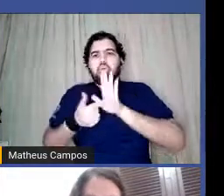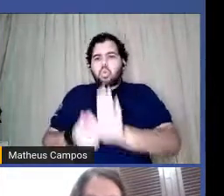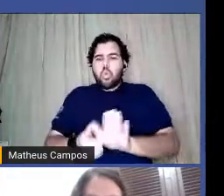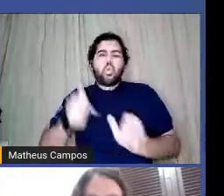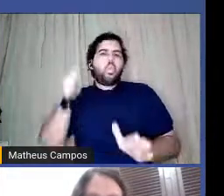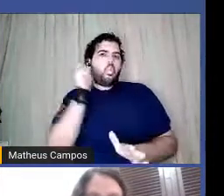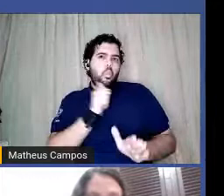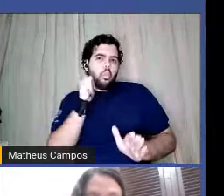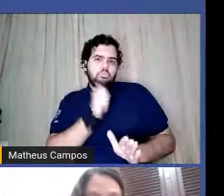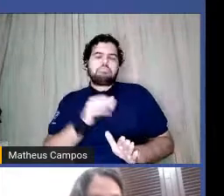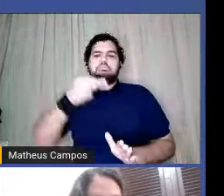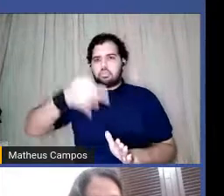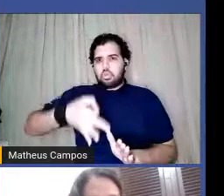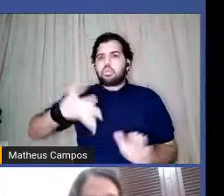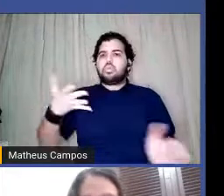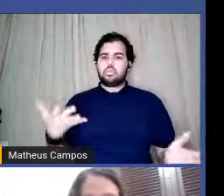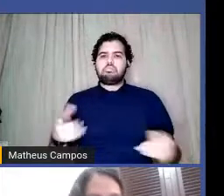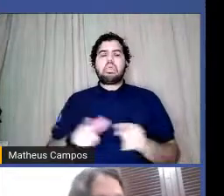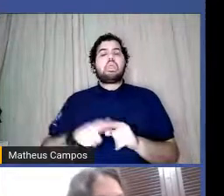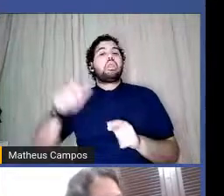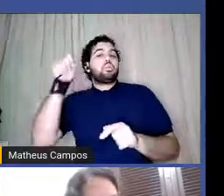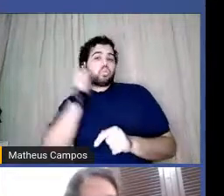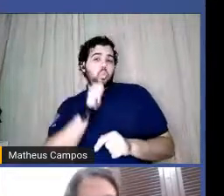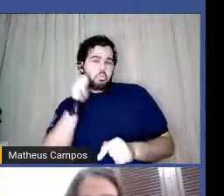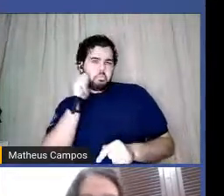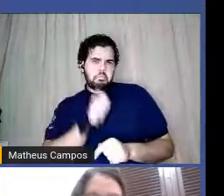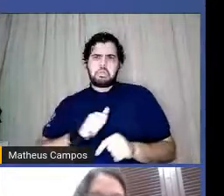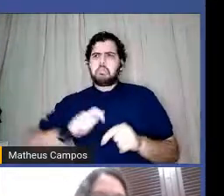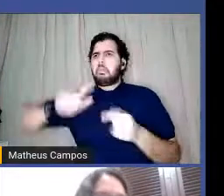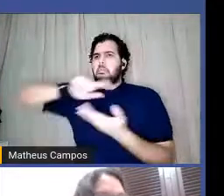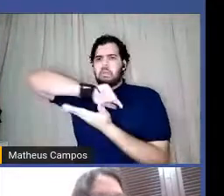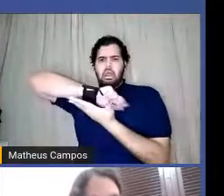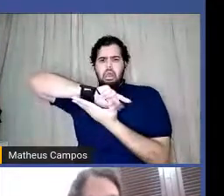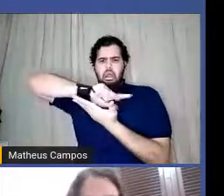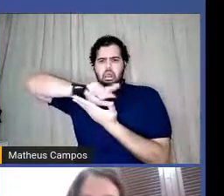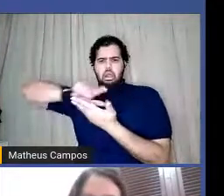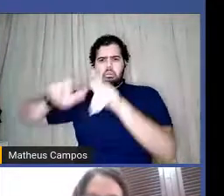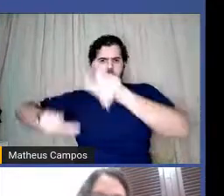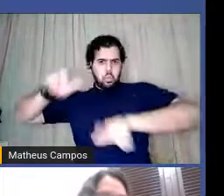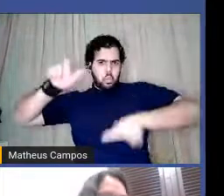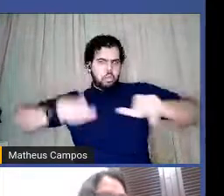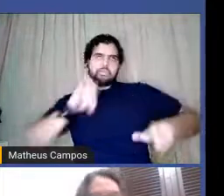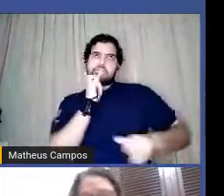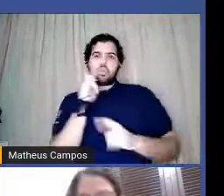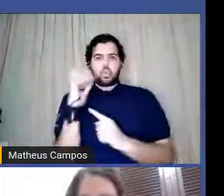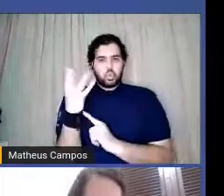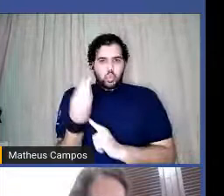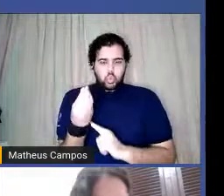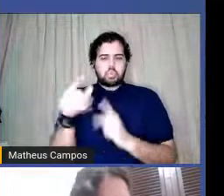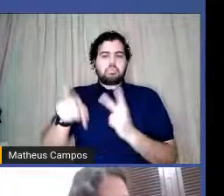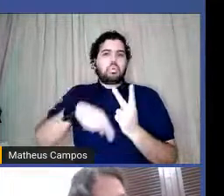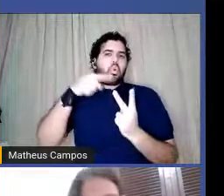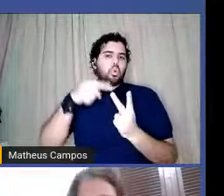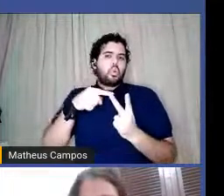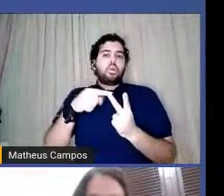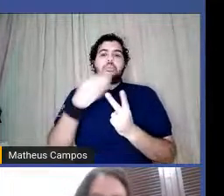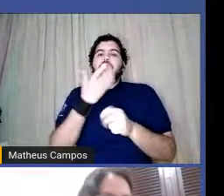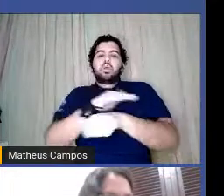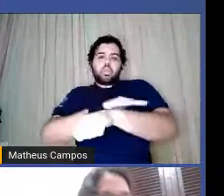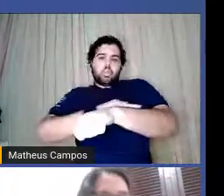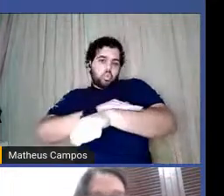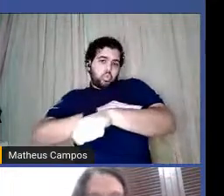politicamente, de mulheres muito diversas, seja na arte, seja na cor de pele, seja